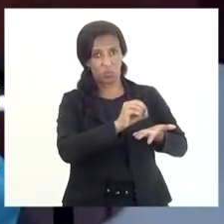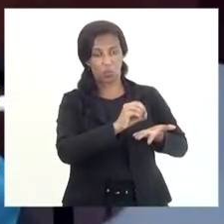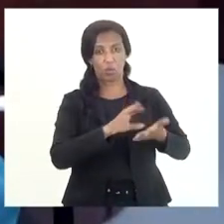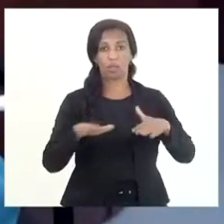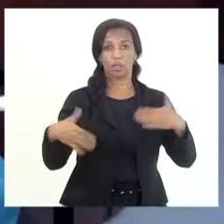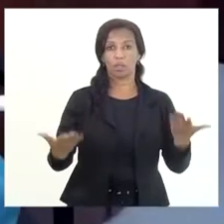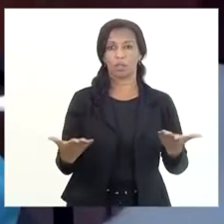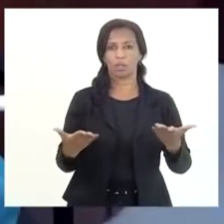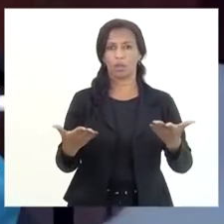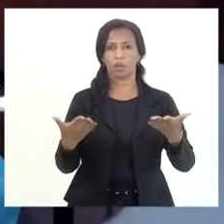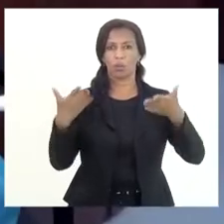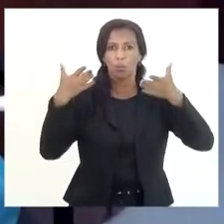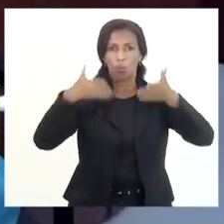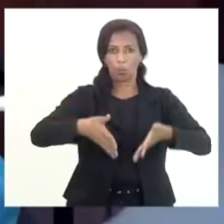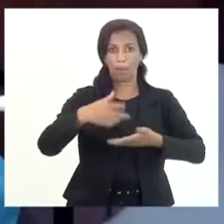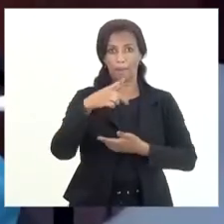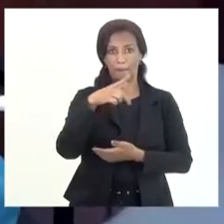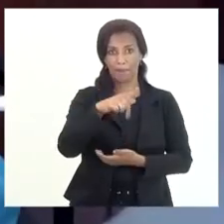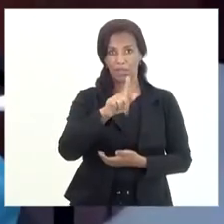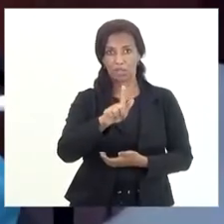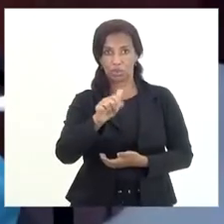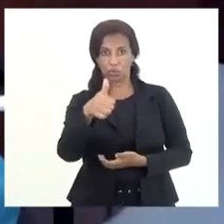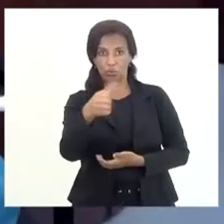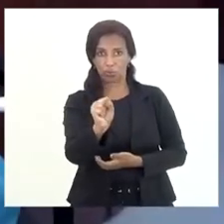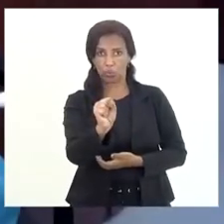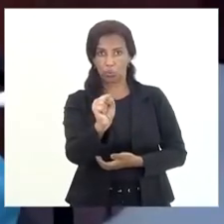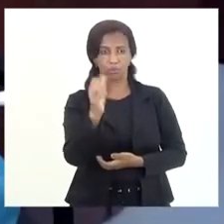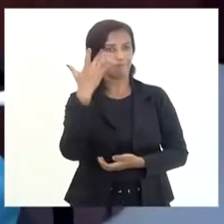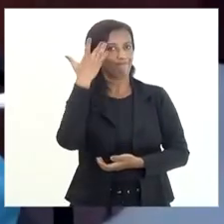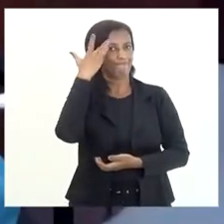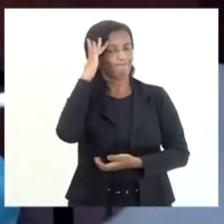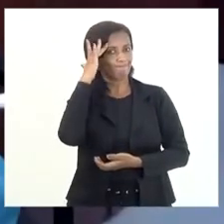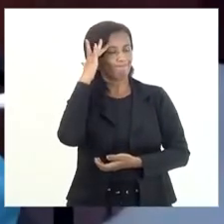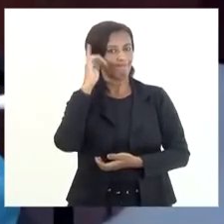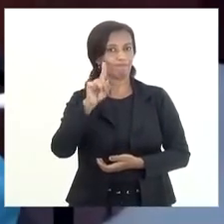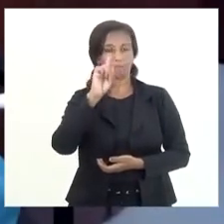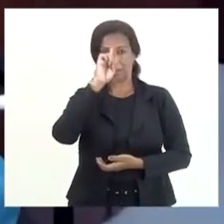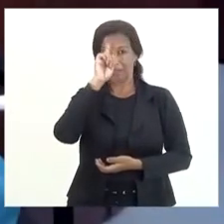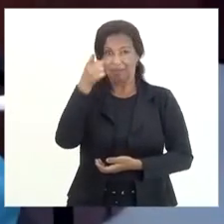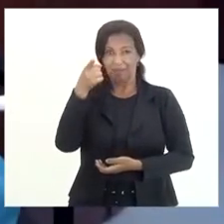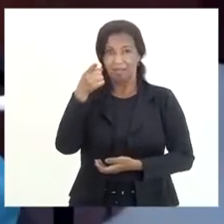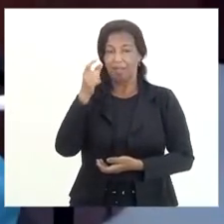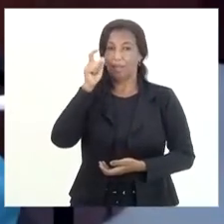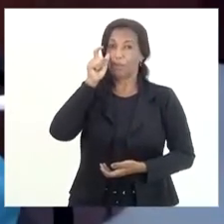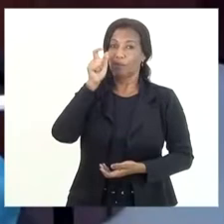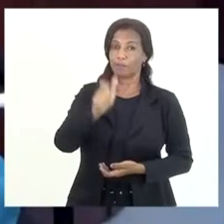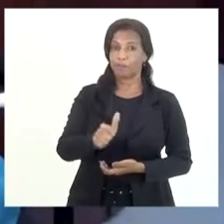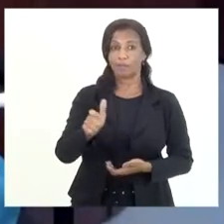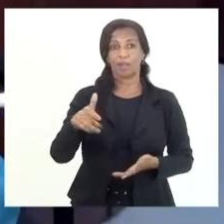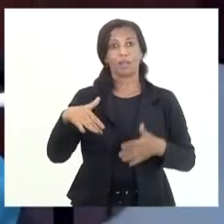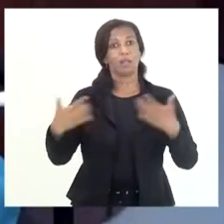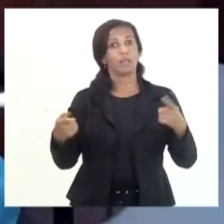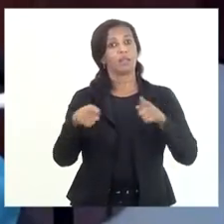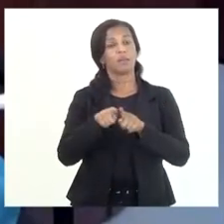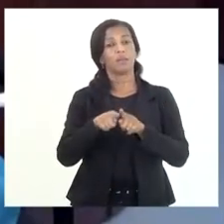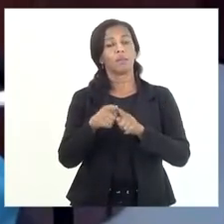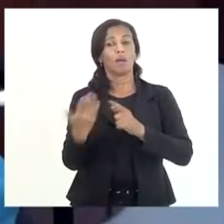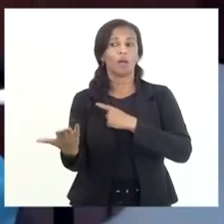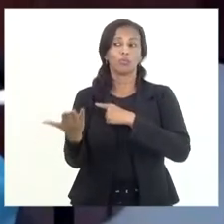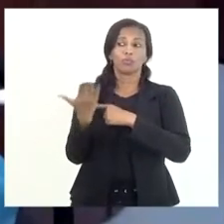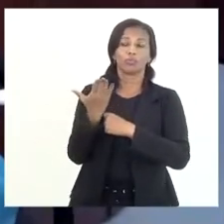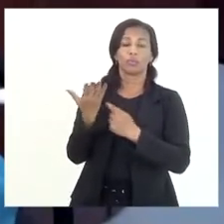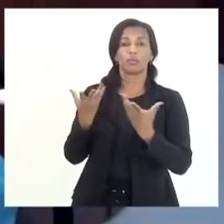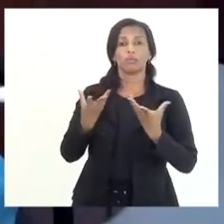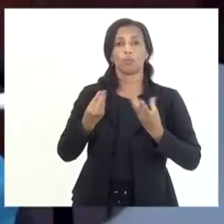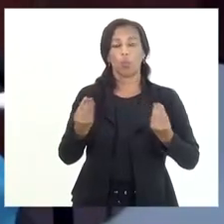Então, concentrar na PG-18, eu achei que foi realmente uma ideia bem interessante, até porque facilita muito. A